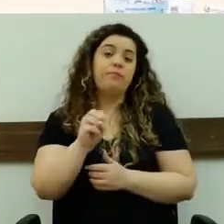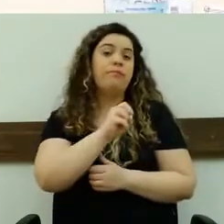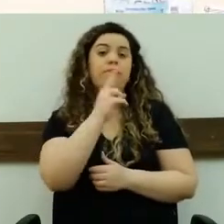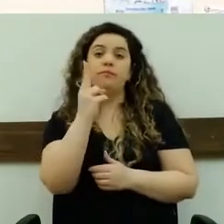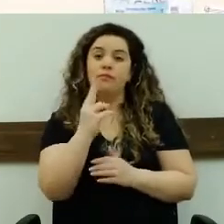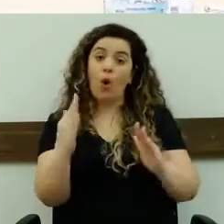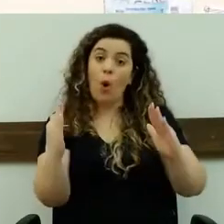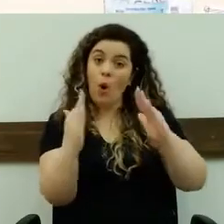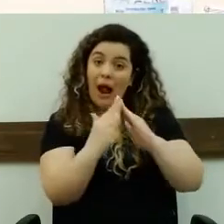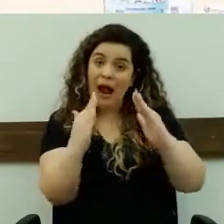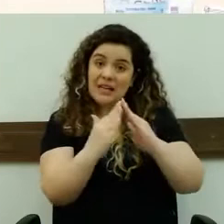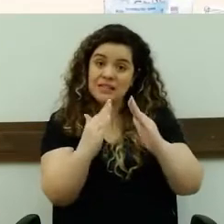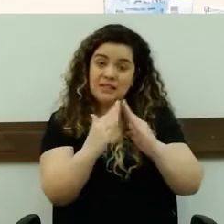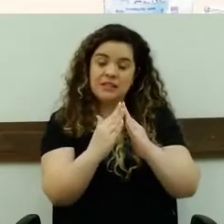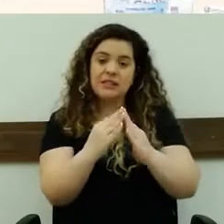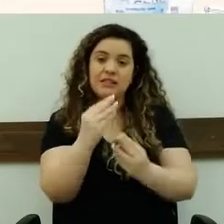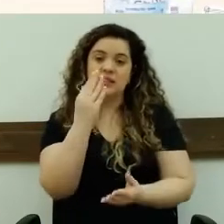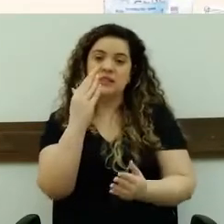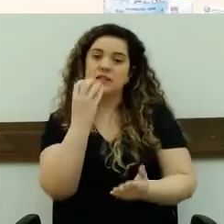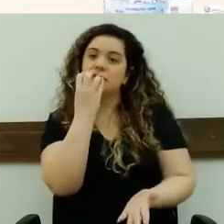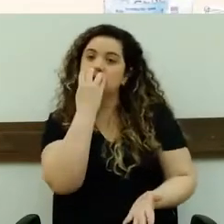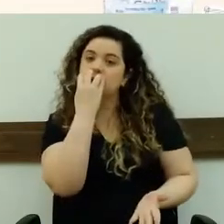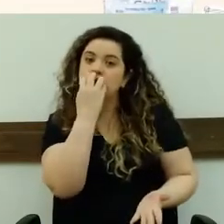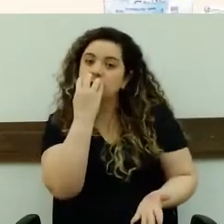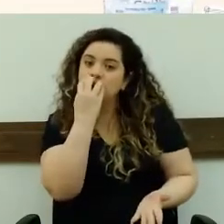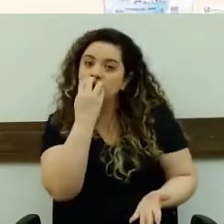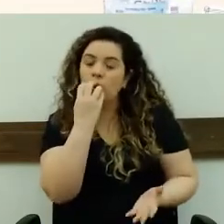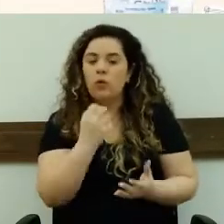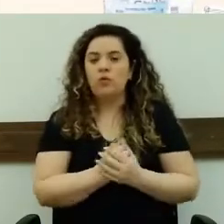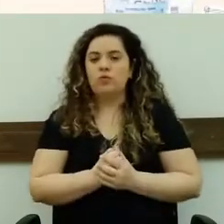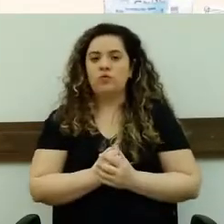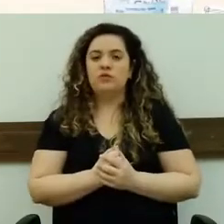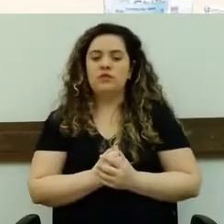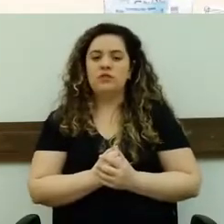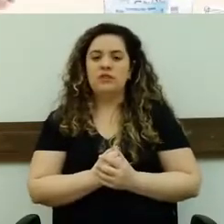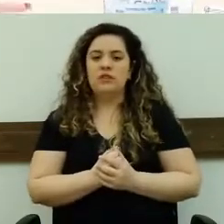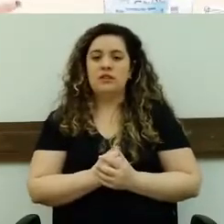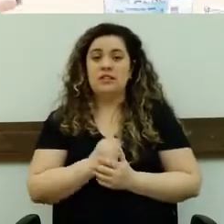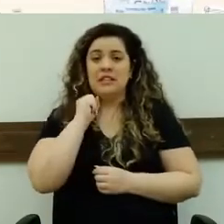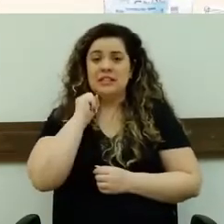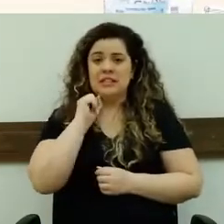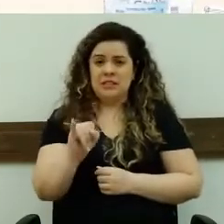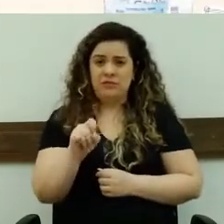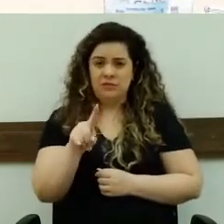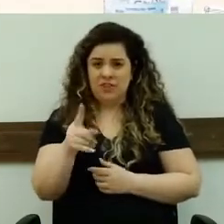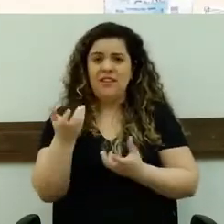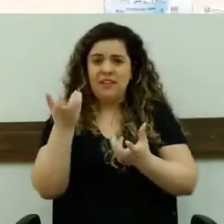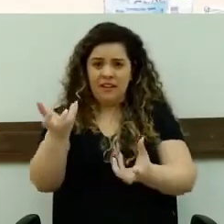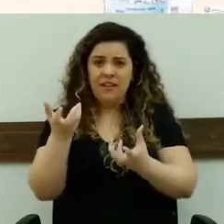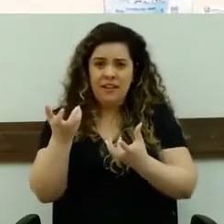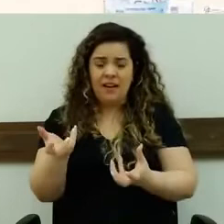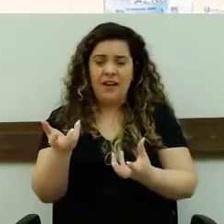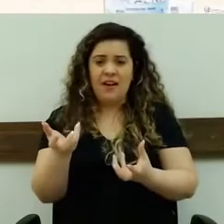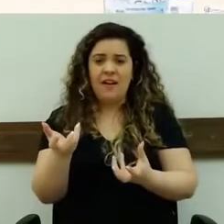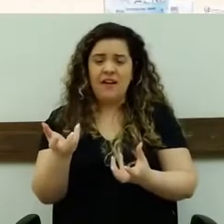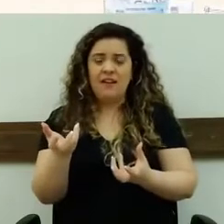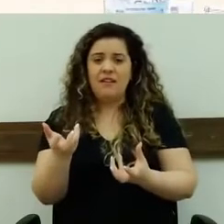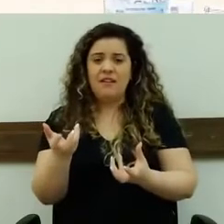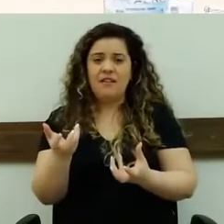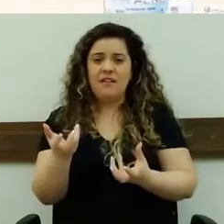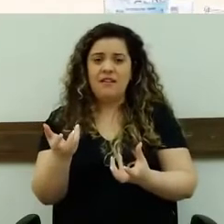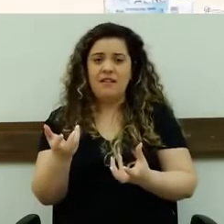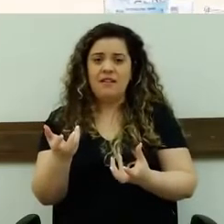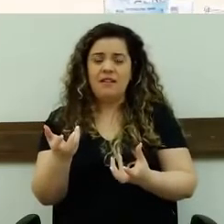cachorro, para que se você queira um cão comunitário, que você não quer colocar ele para dentro do seu quintal por algum motivo que você não possa,